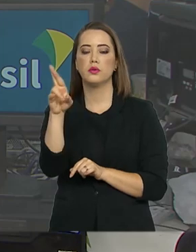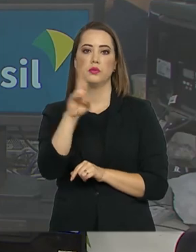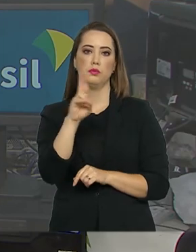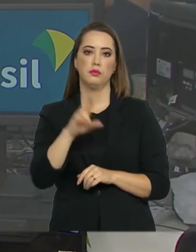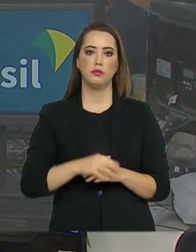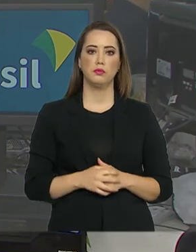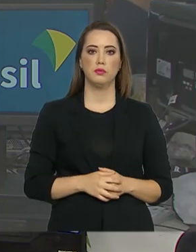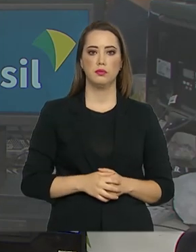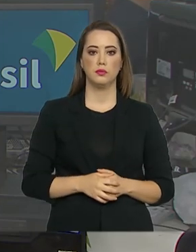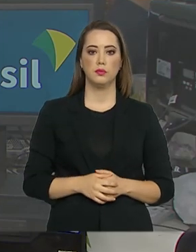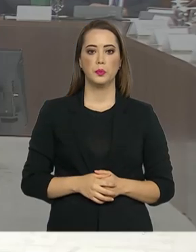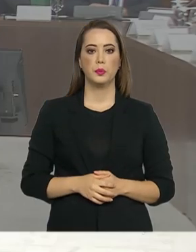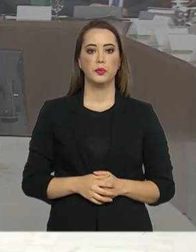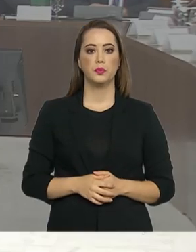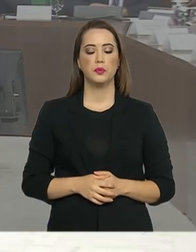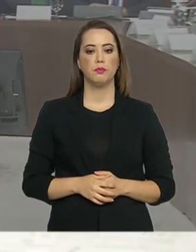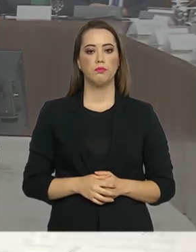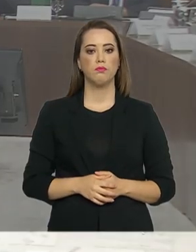bilhões de reais.